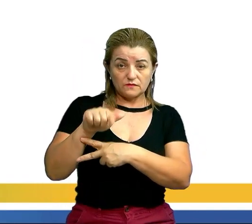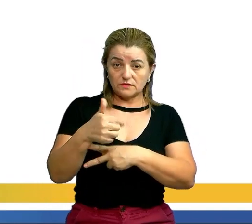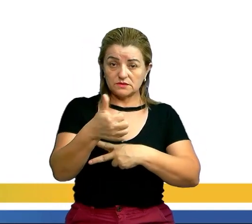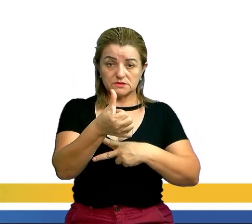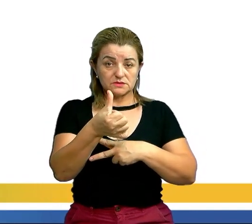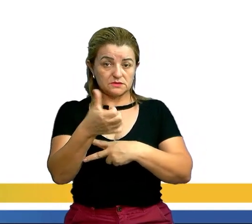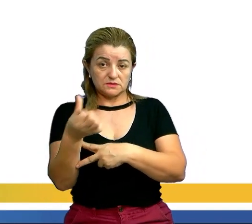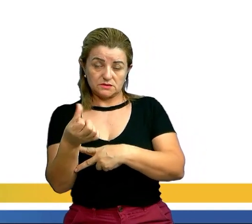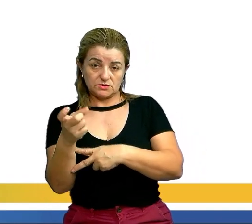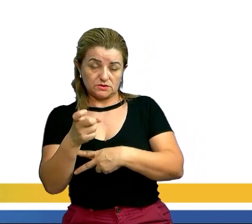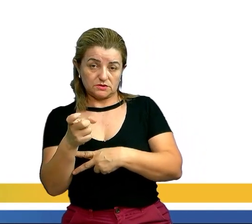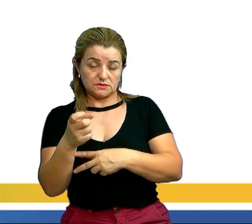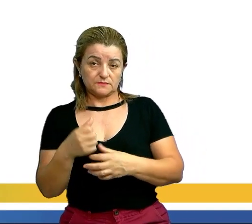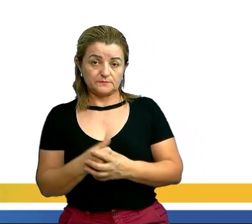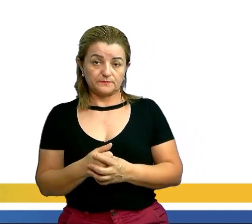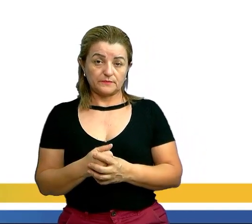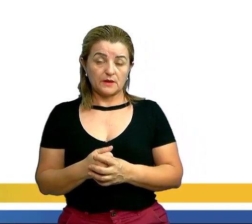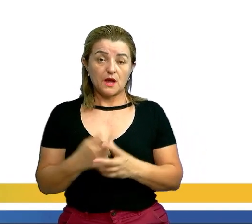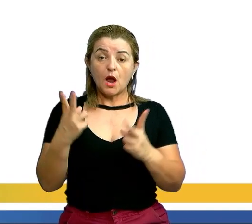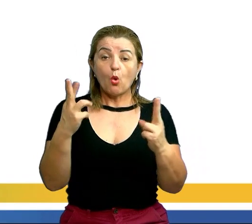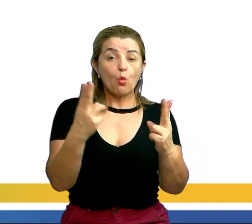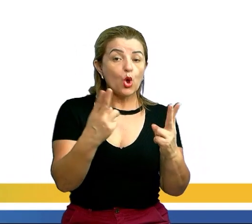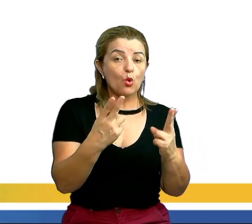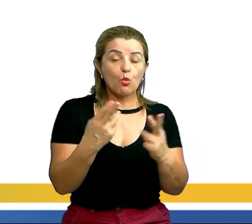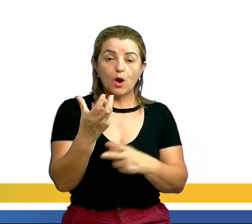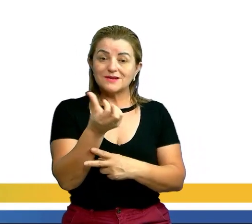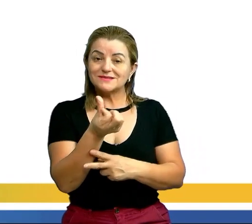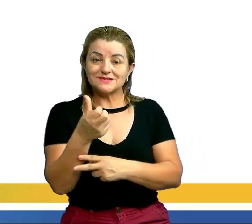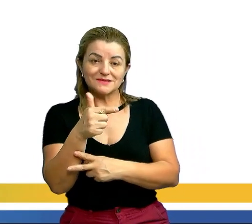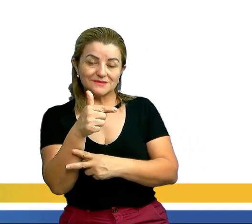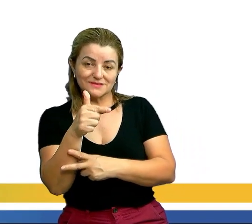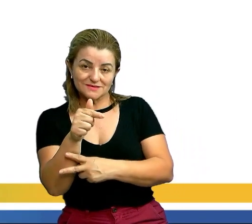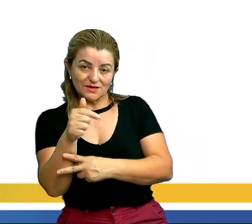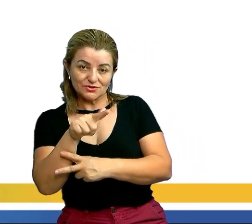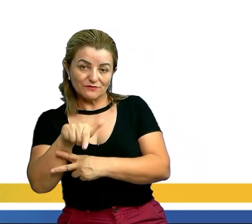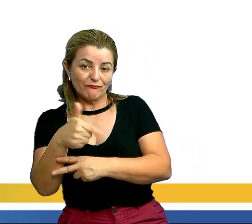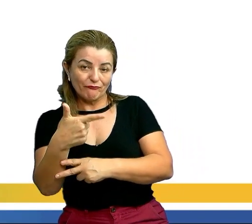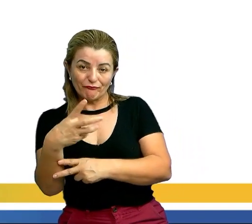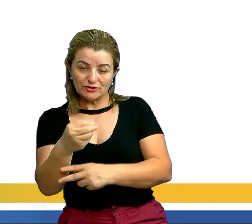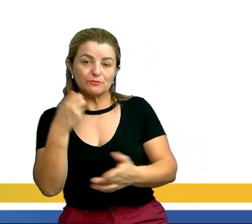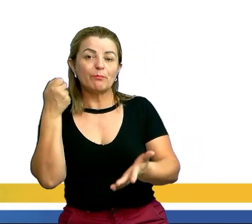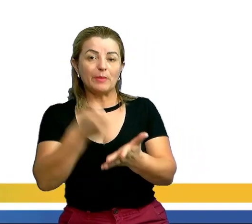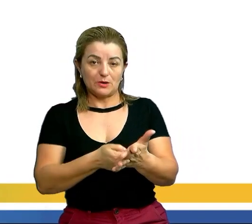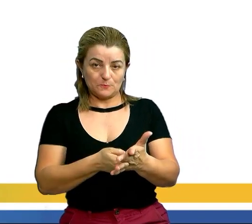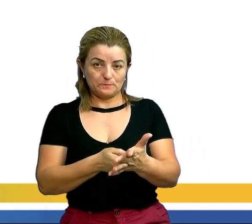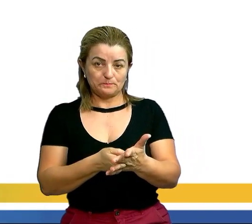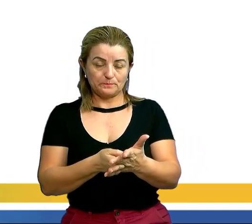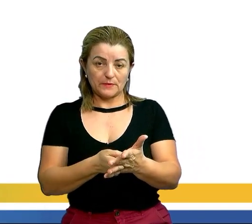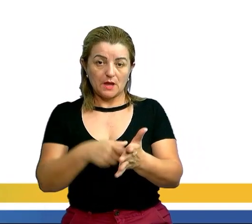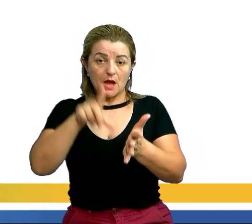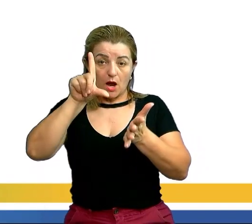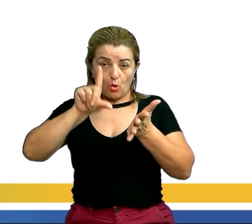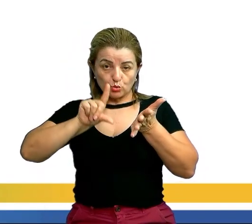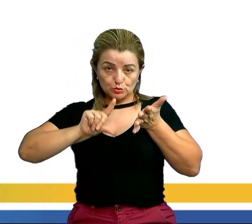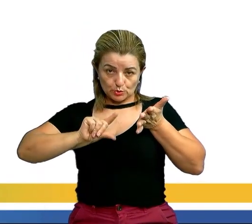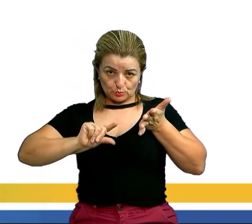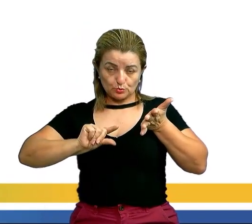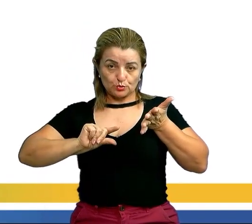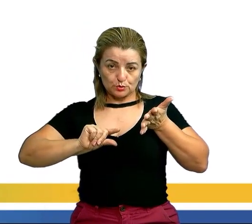,16X. E igual a 67,20 que foi o valor pago. Ao diminuirmos